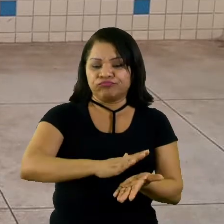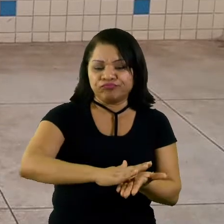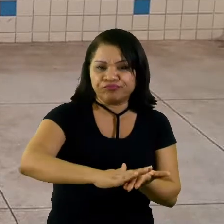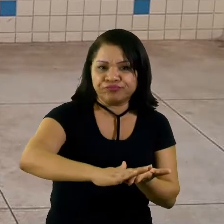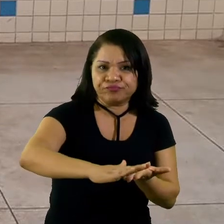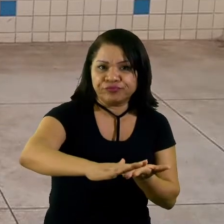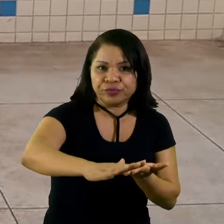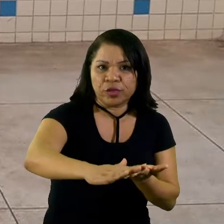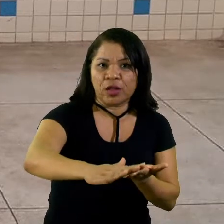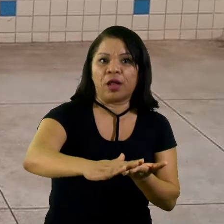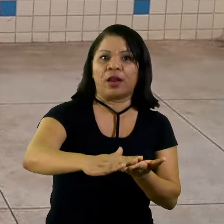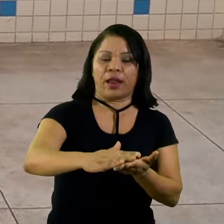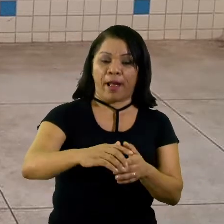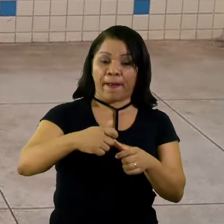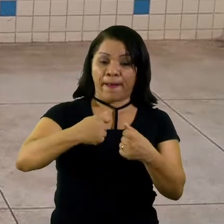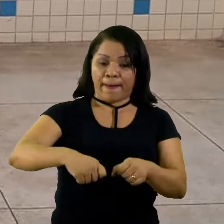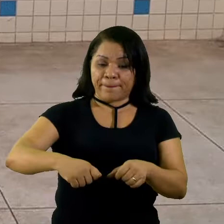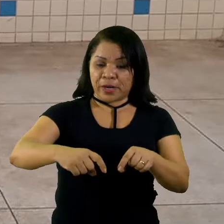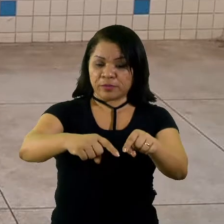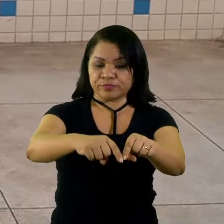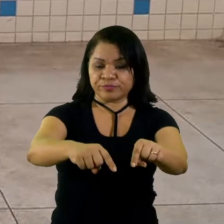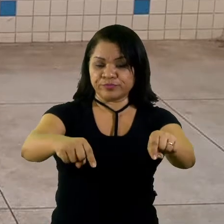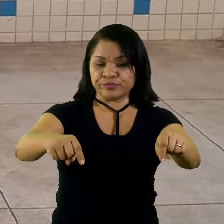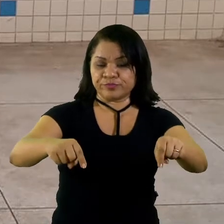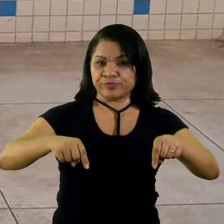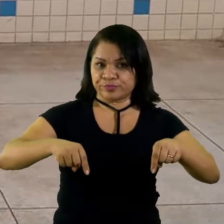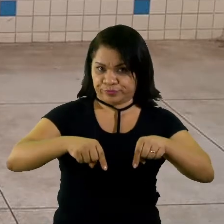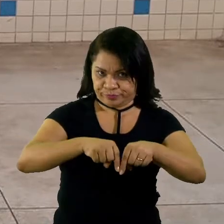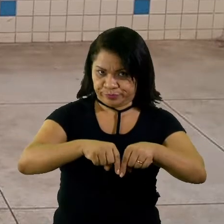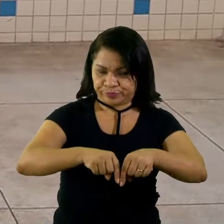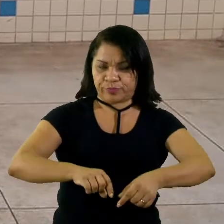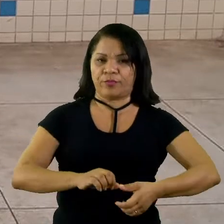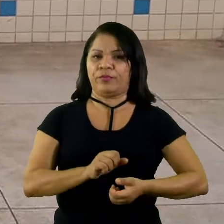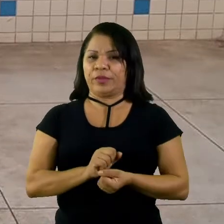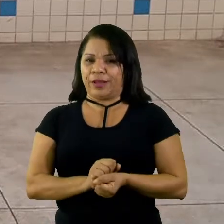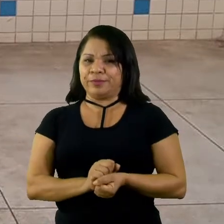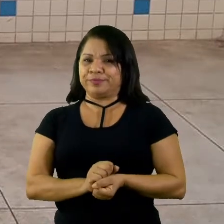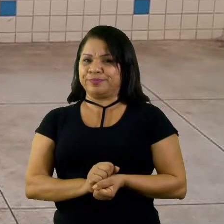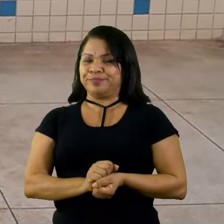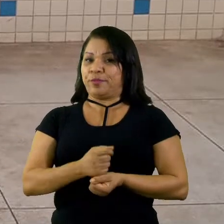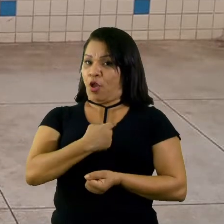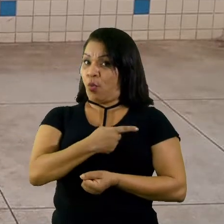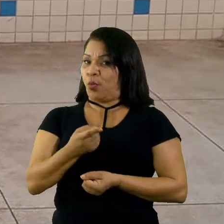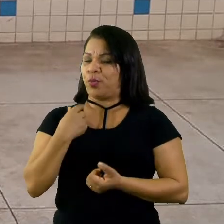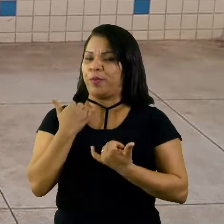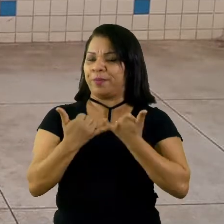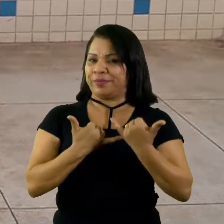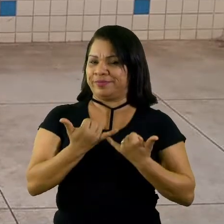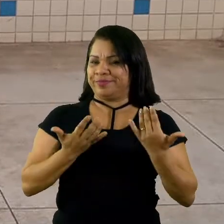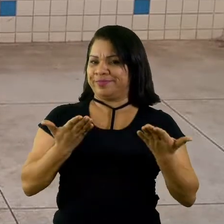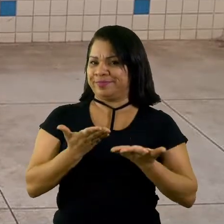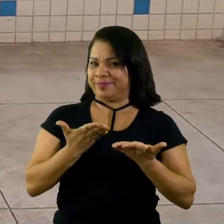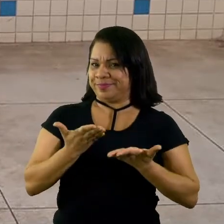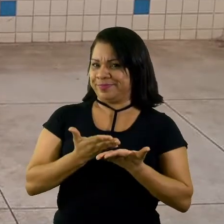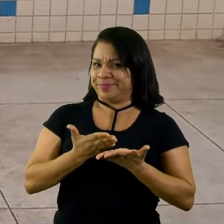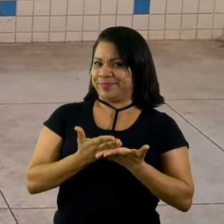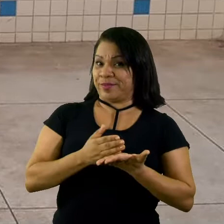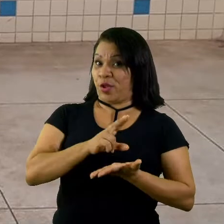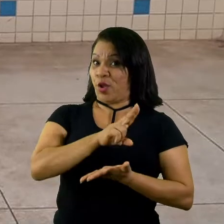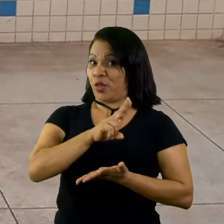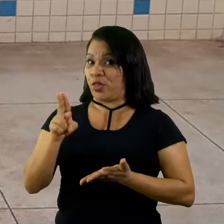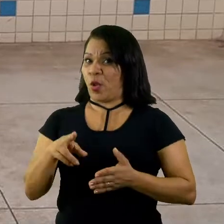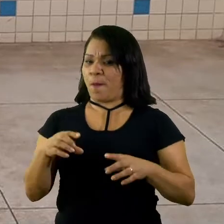ou delimite um espaço. A nossa brincadeira de hoje chama-se desafio